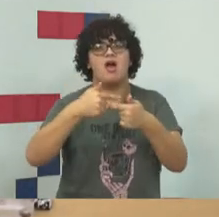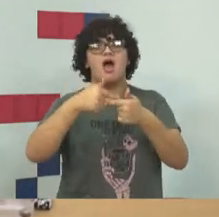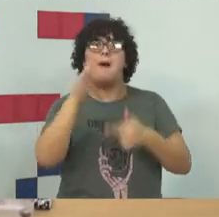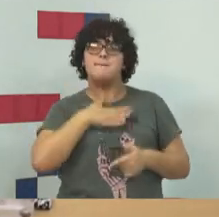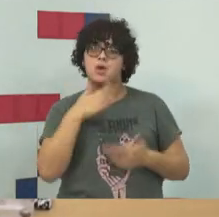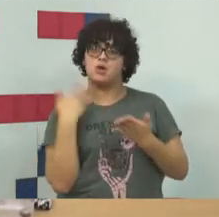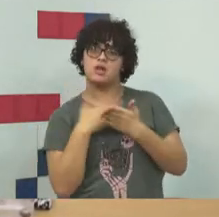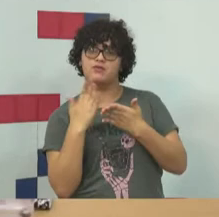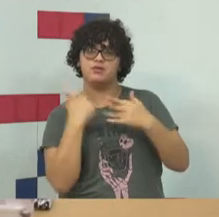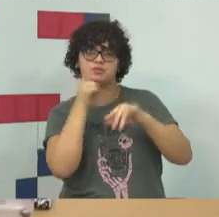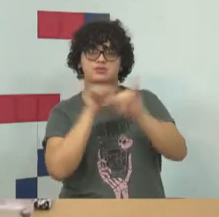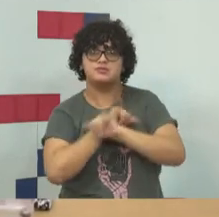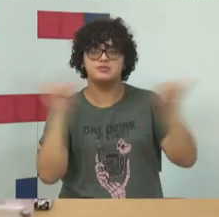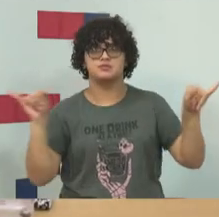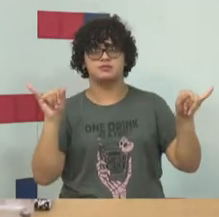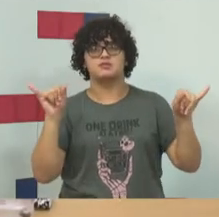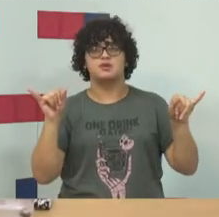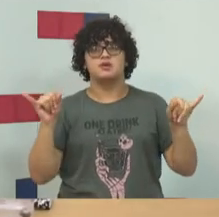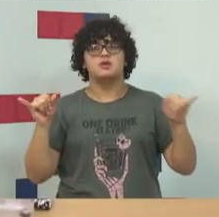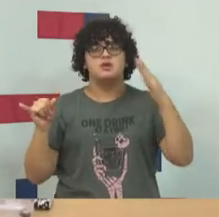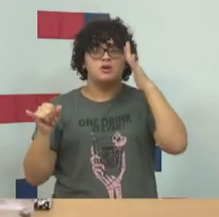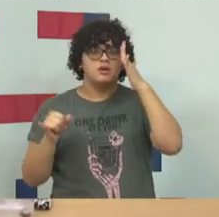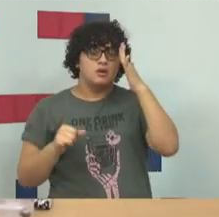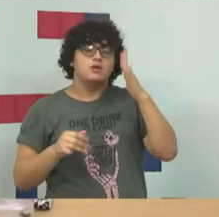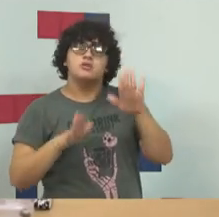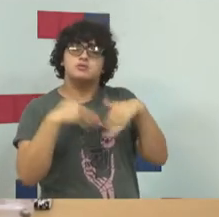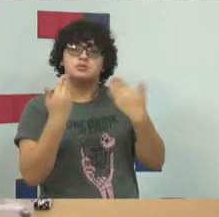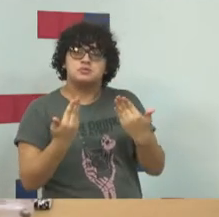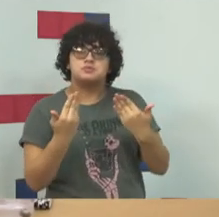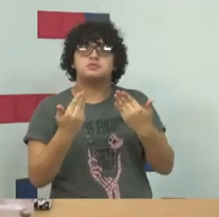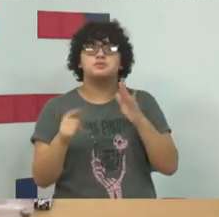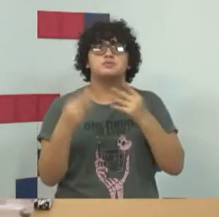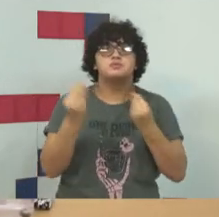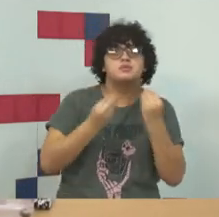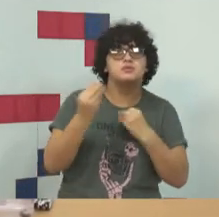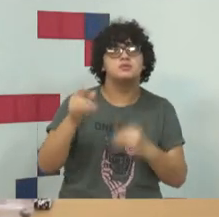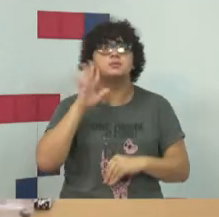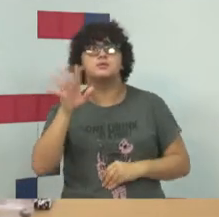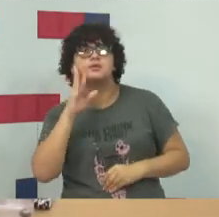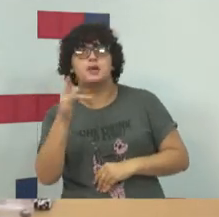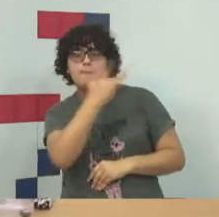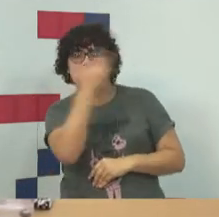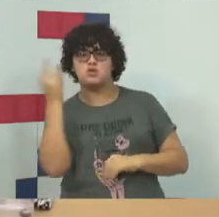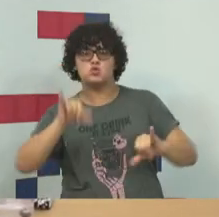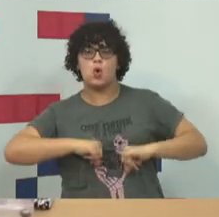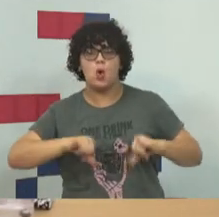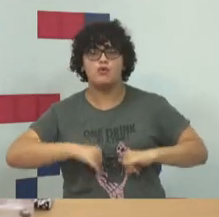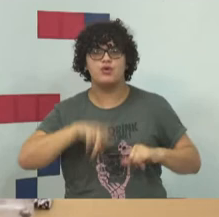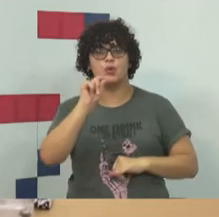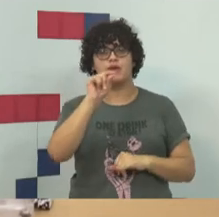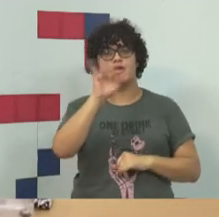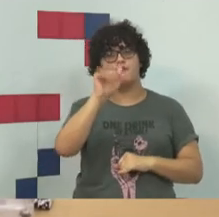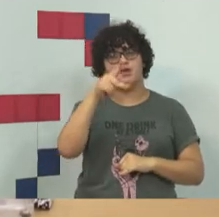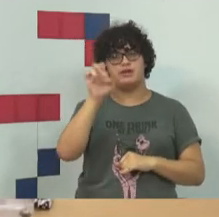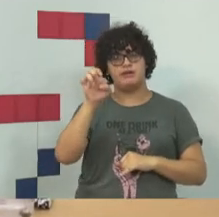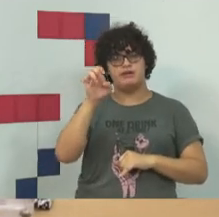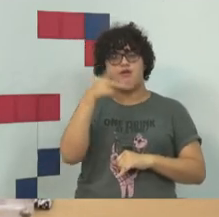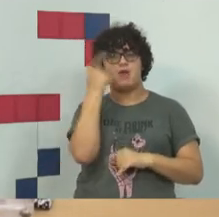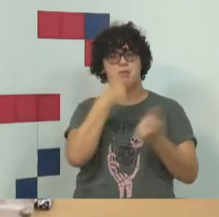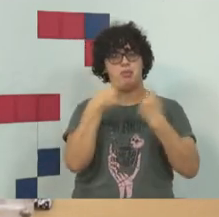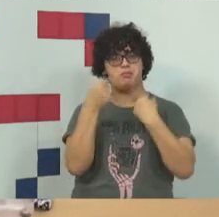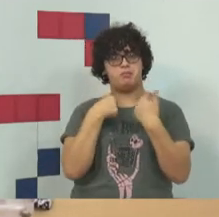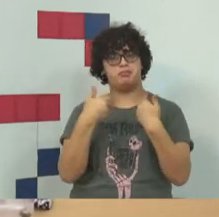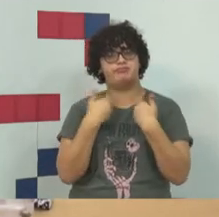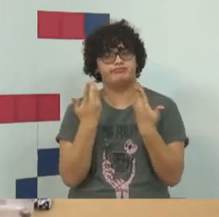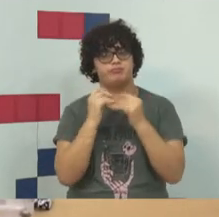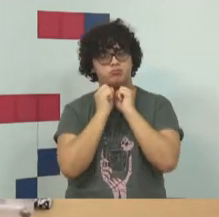geração, eu não consegui passar da quinta ainda. E a lógica da pessoa que sofre, por exemplo, fake news? As